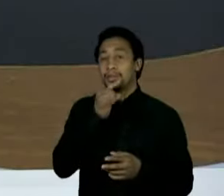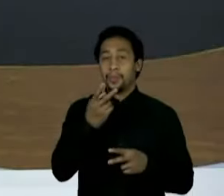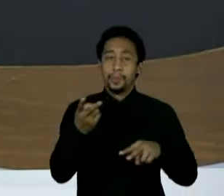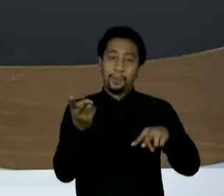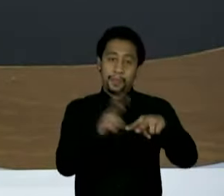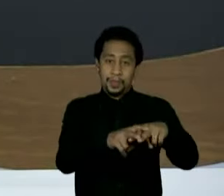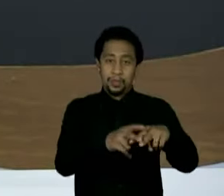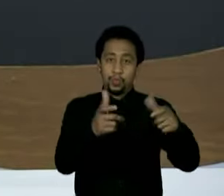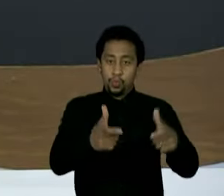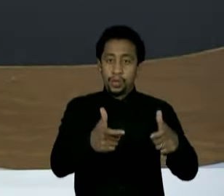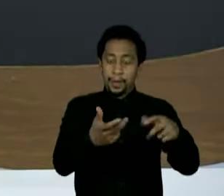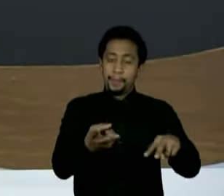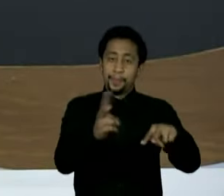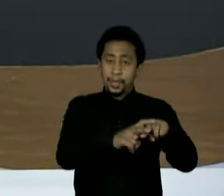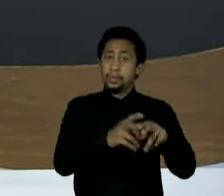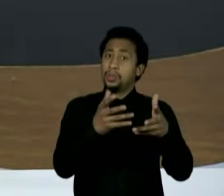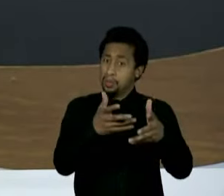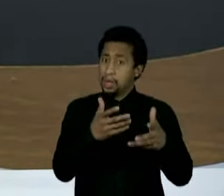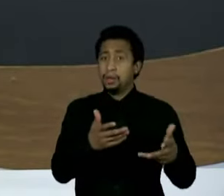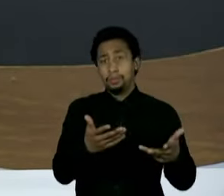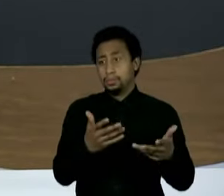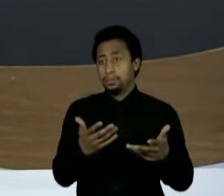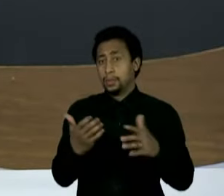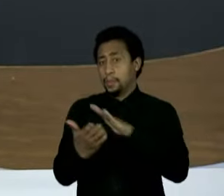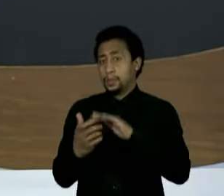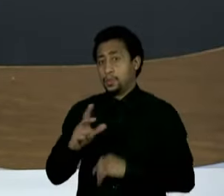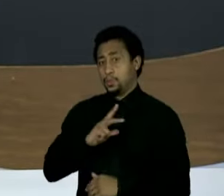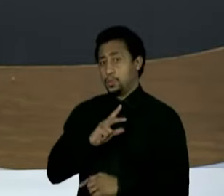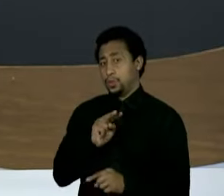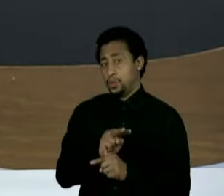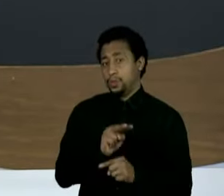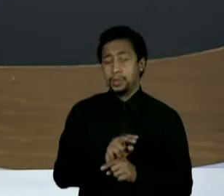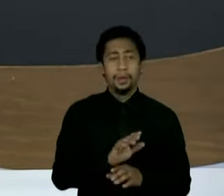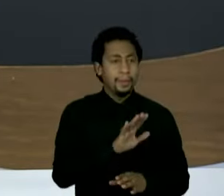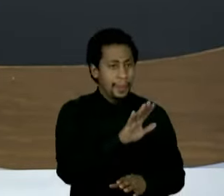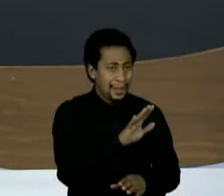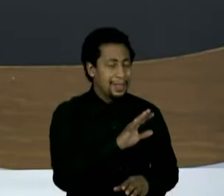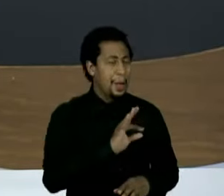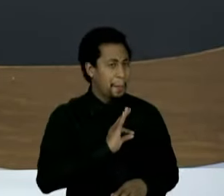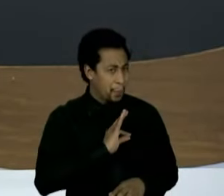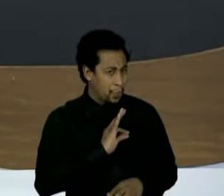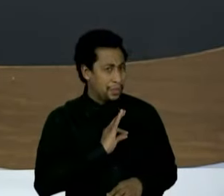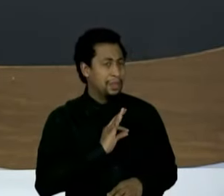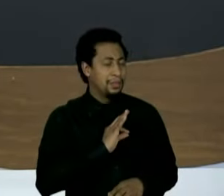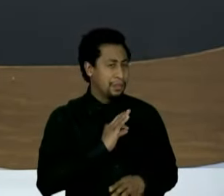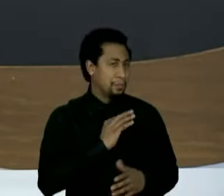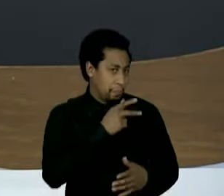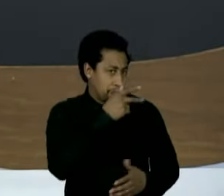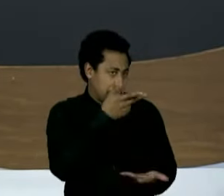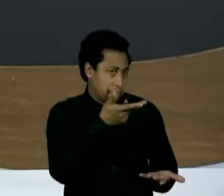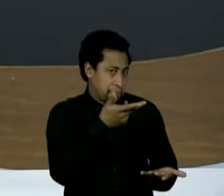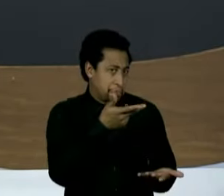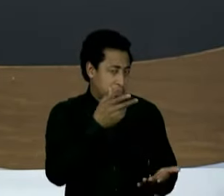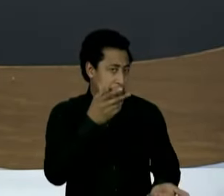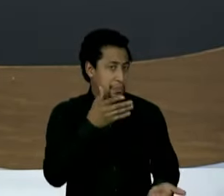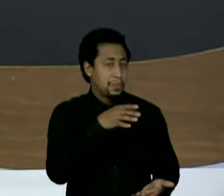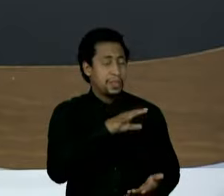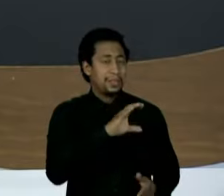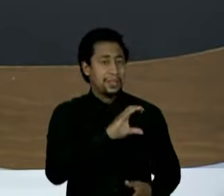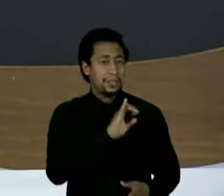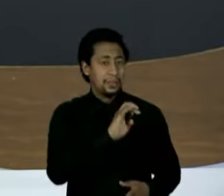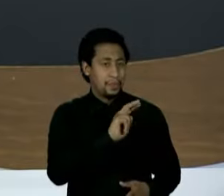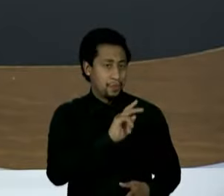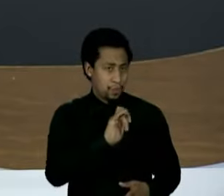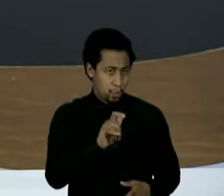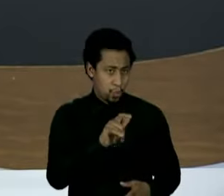o judiciário e a Polícia Civil, porque a operação foi autorizada por um juiz e foi coordenada pela Polícia Civil. É nesses lugares que o